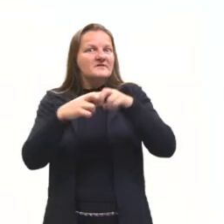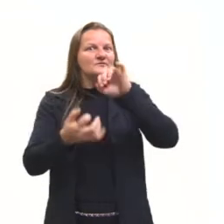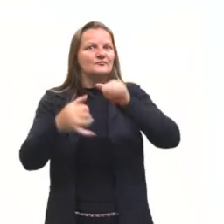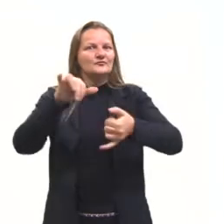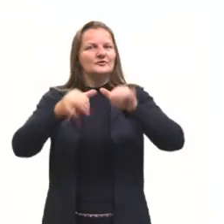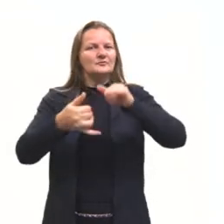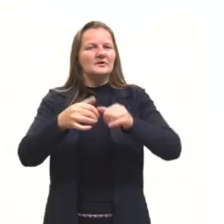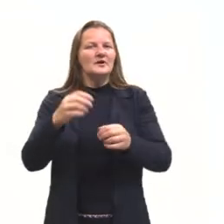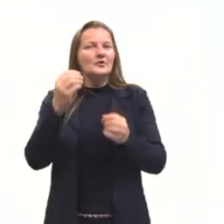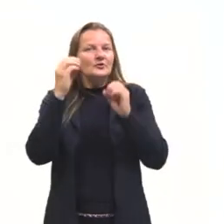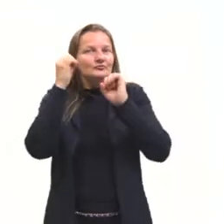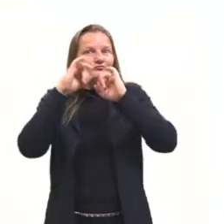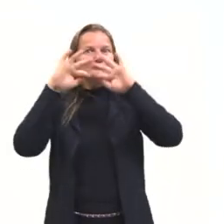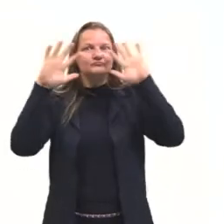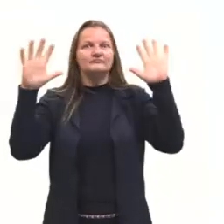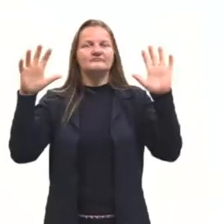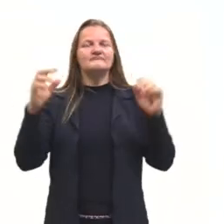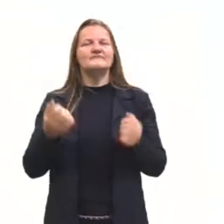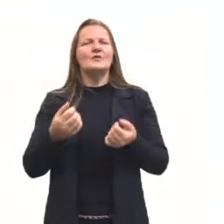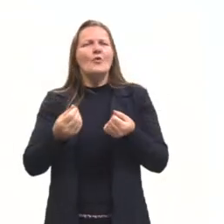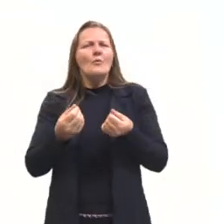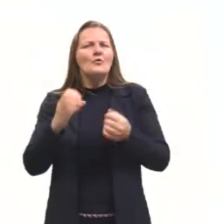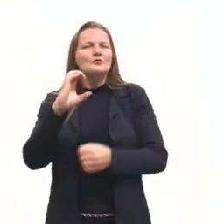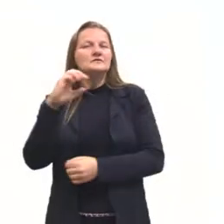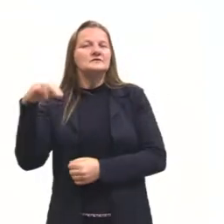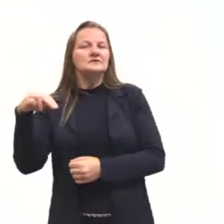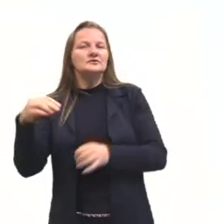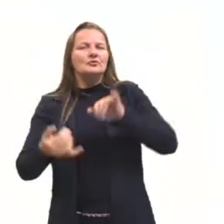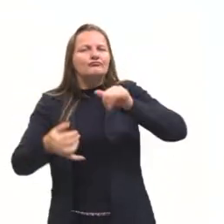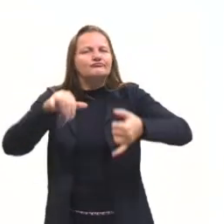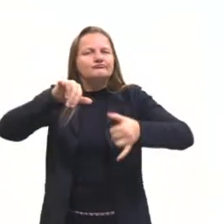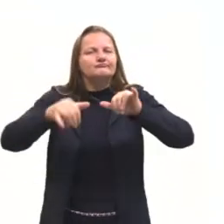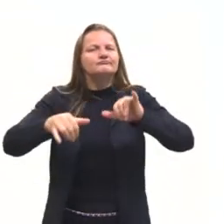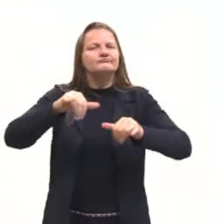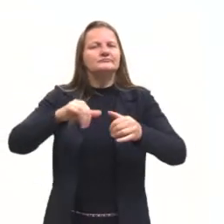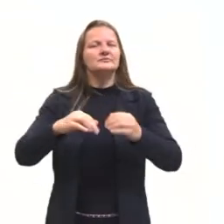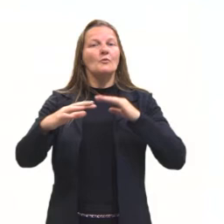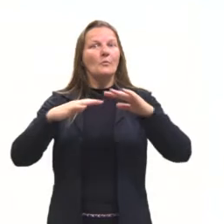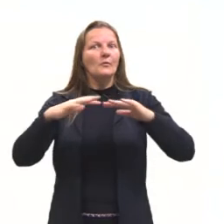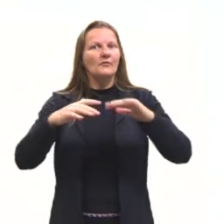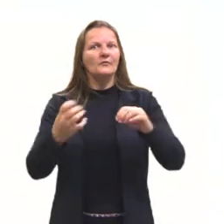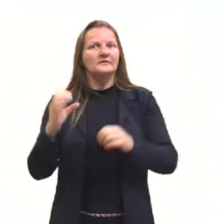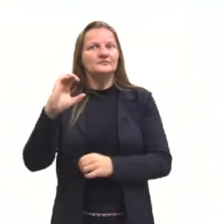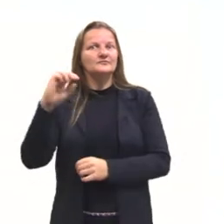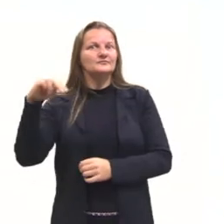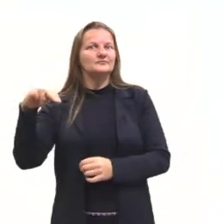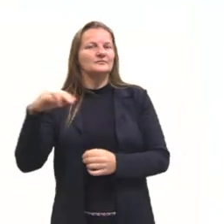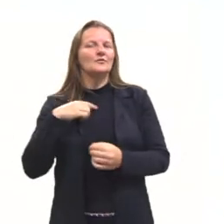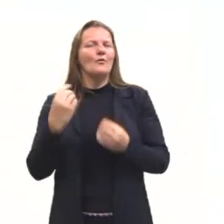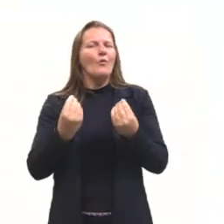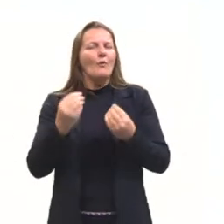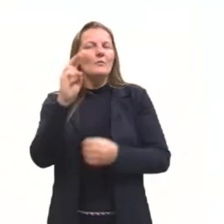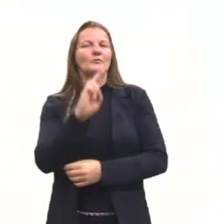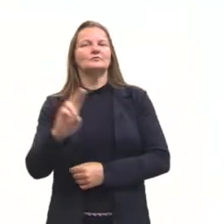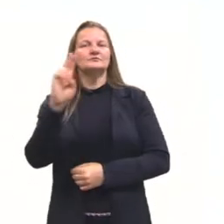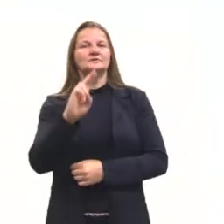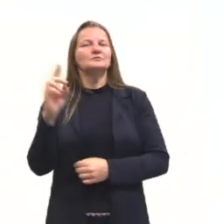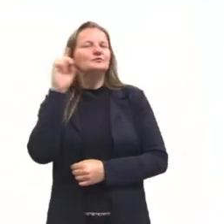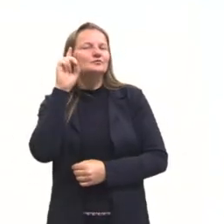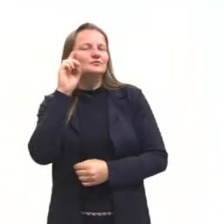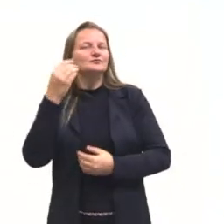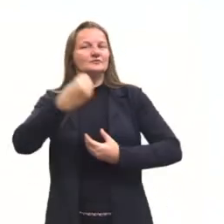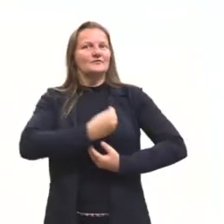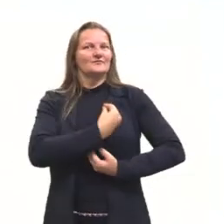a cinética química e os fatores da cinética química e como isso é utilizado no nosso dia a dia.